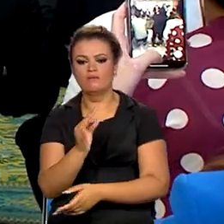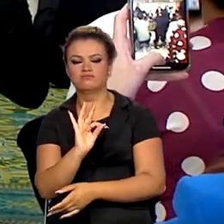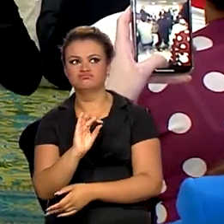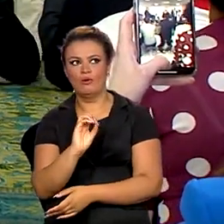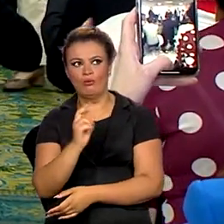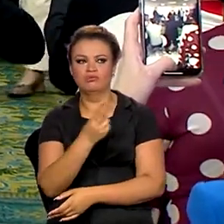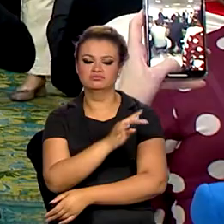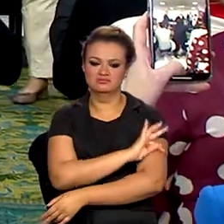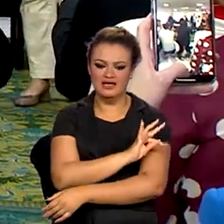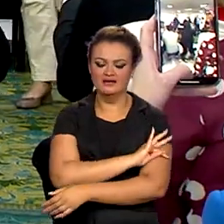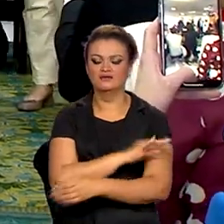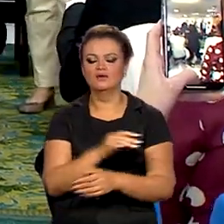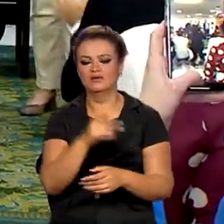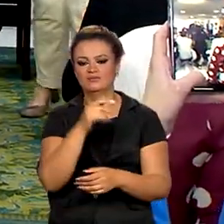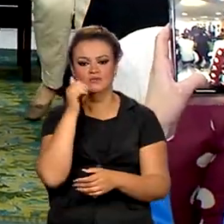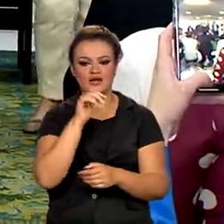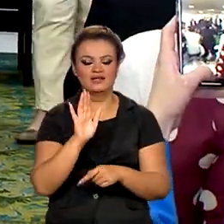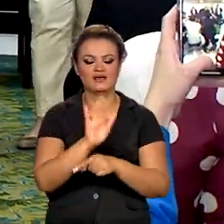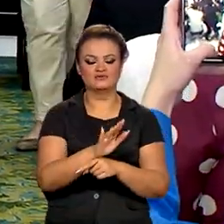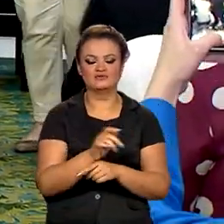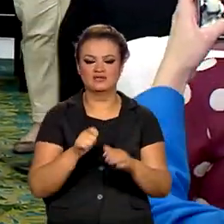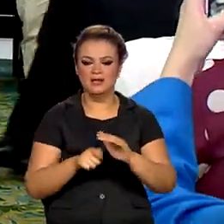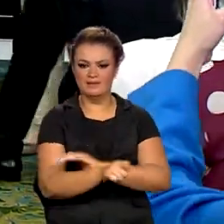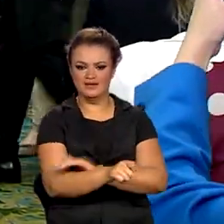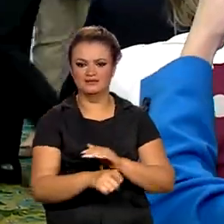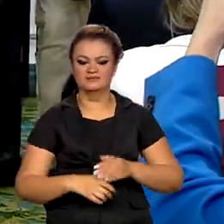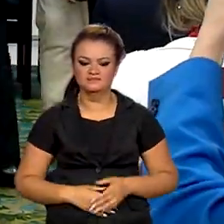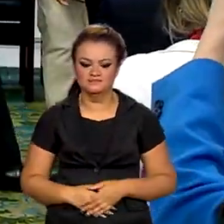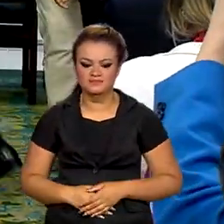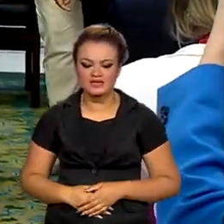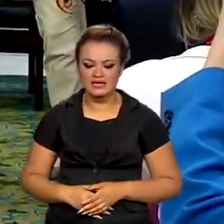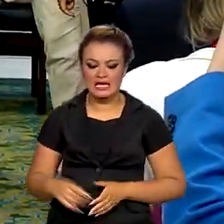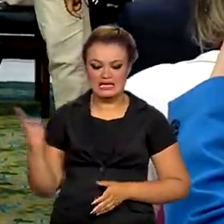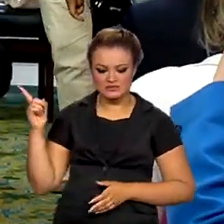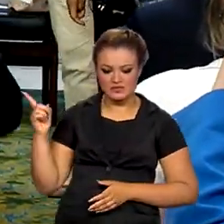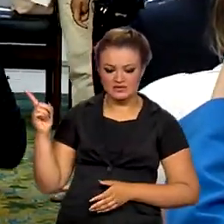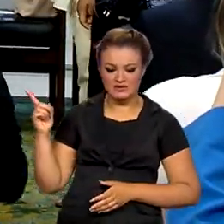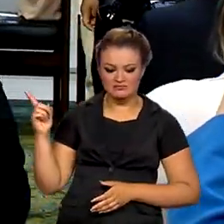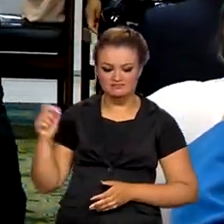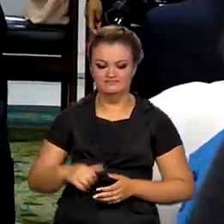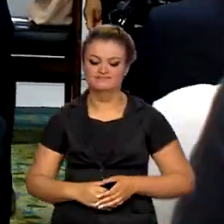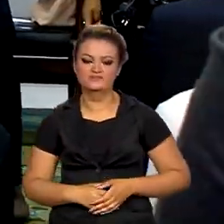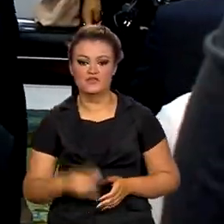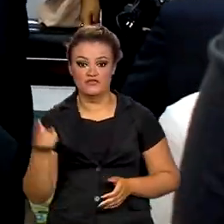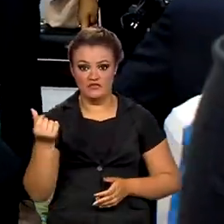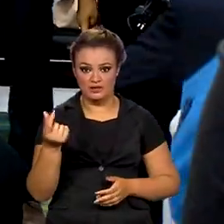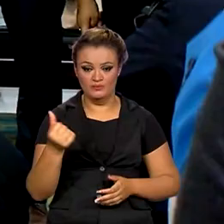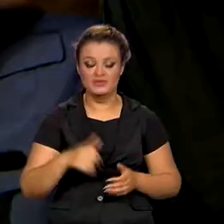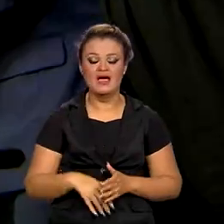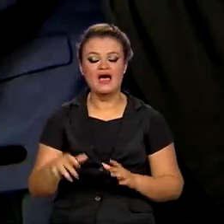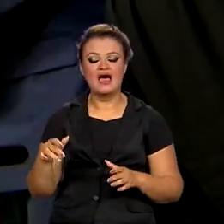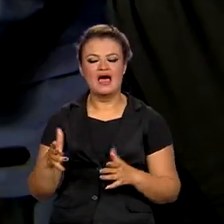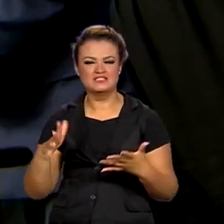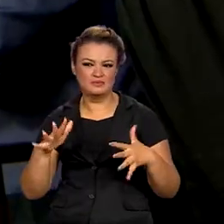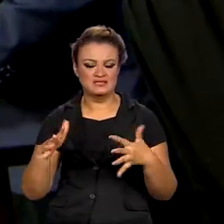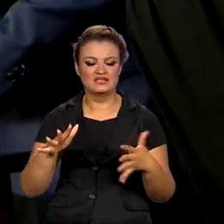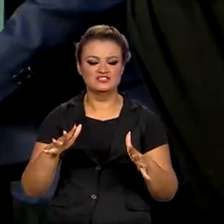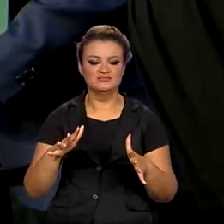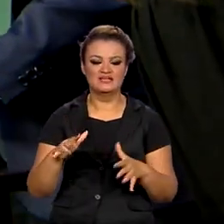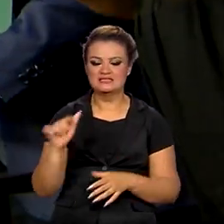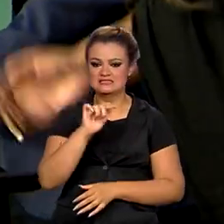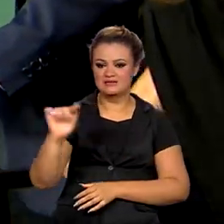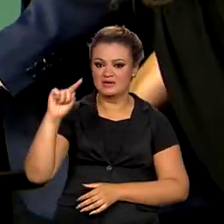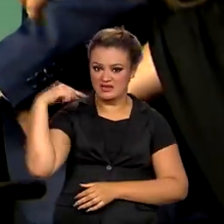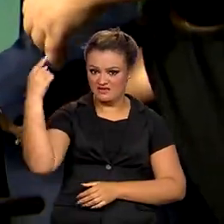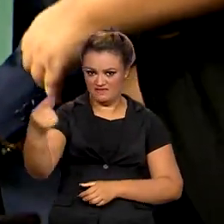documento abre um crédito no valor de sete bilhões e trezentos milhões de reais. A expectativa é que na próxima